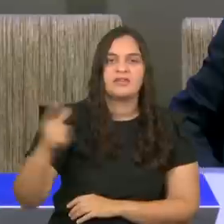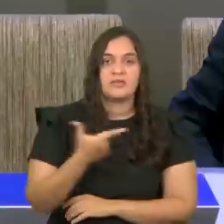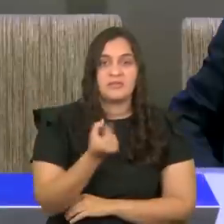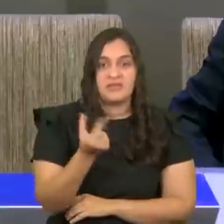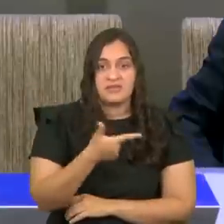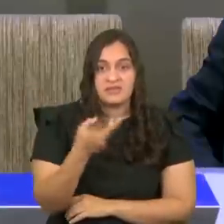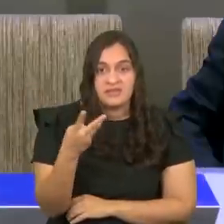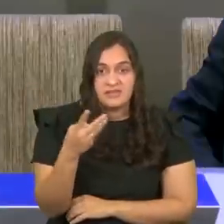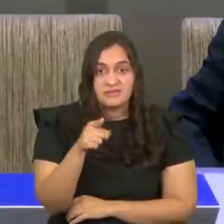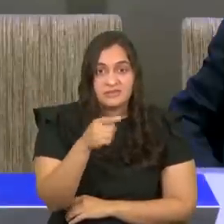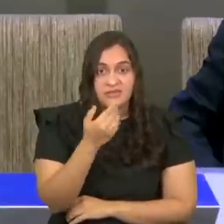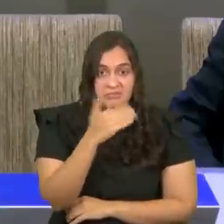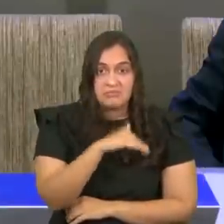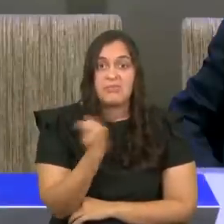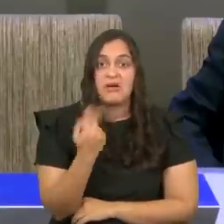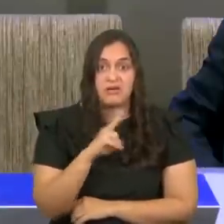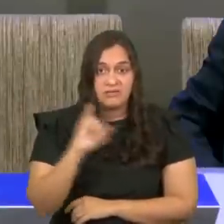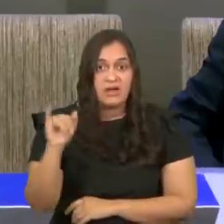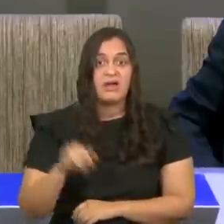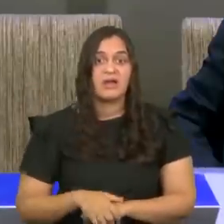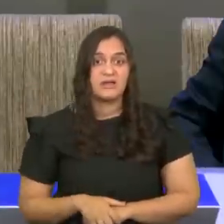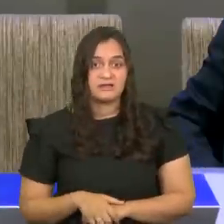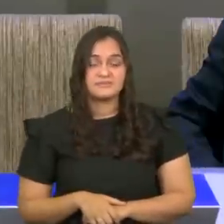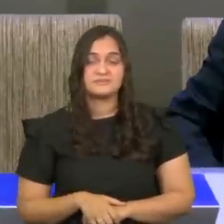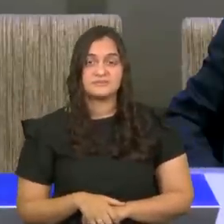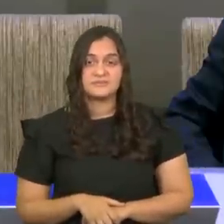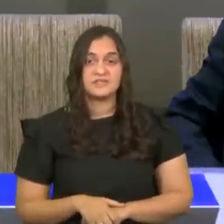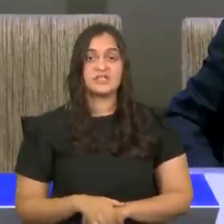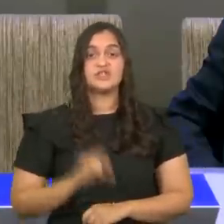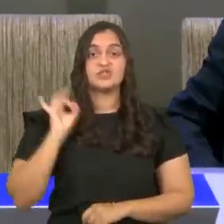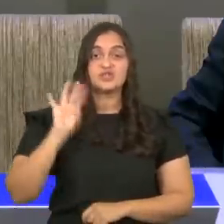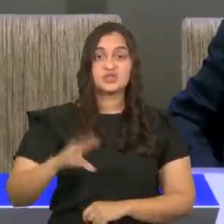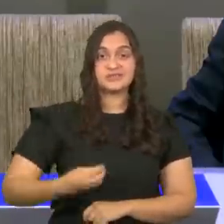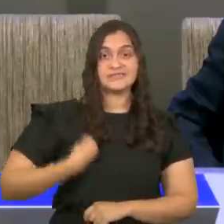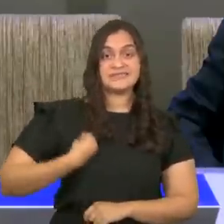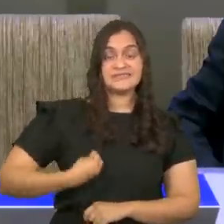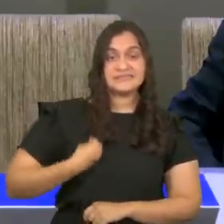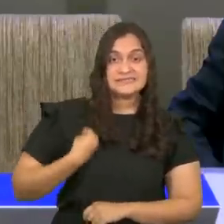Só, tem, vida, com, Jesus.